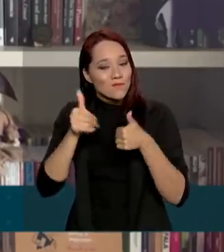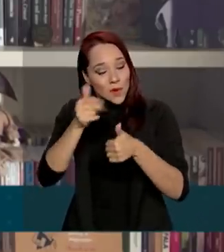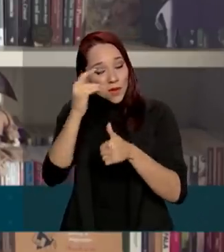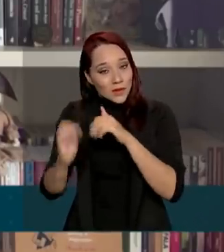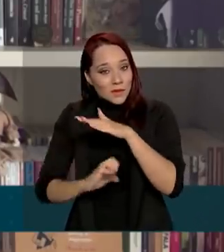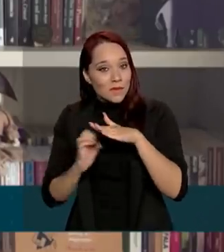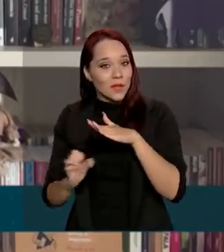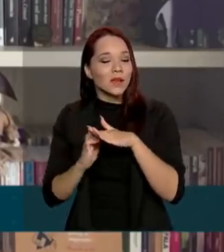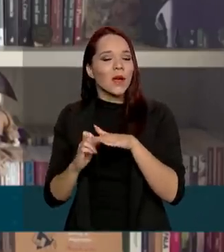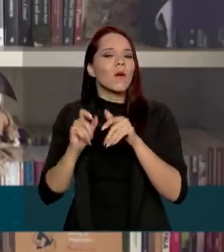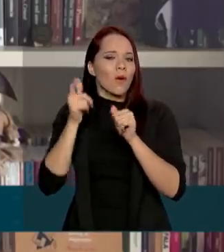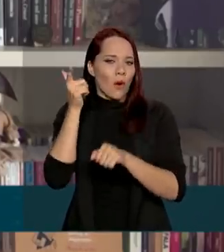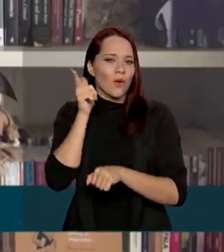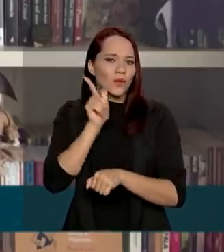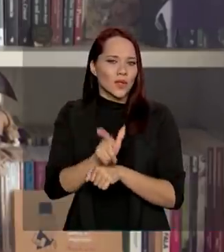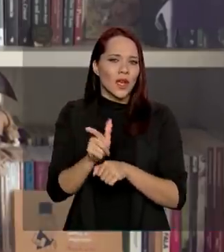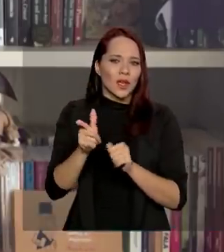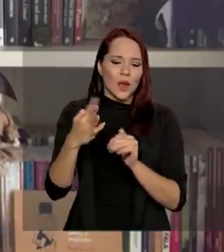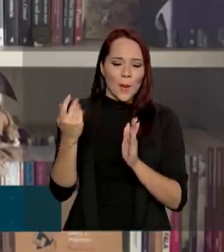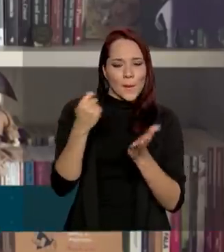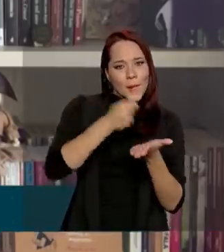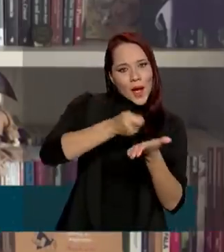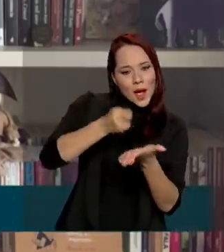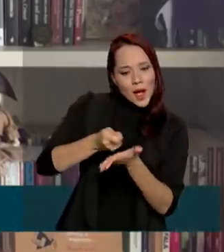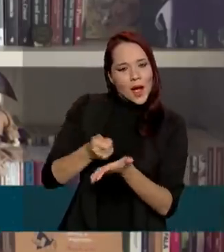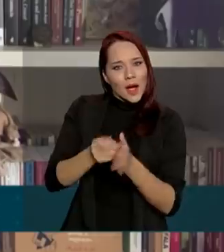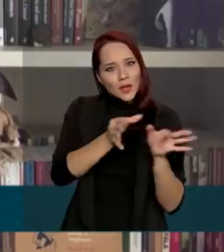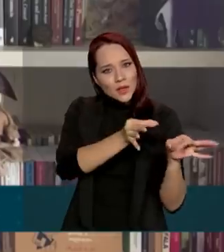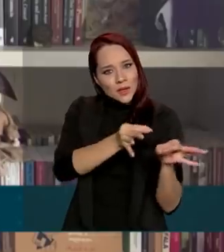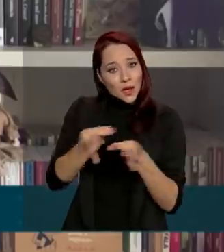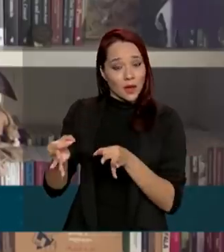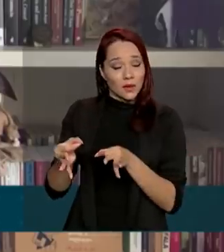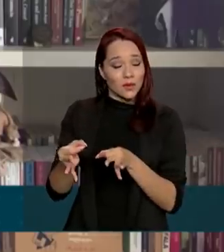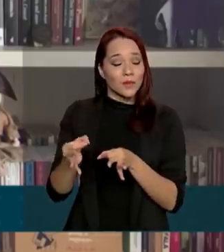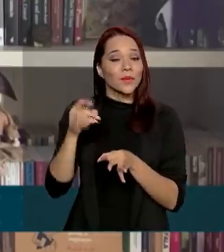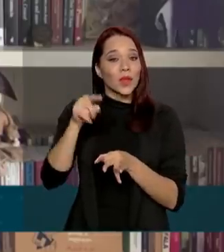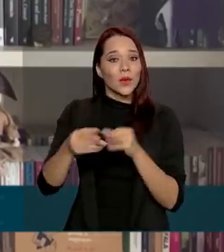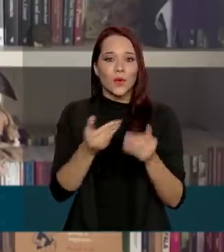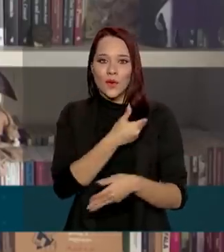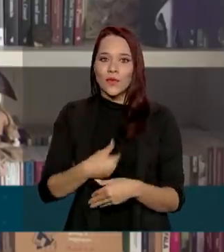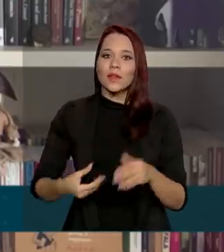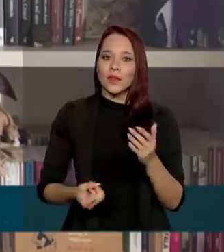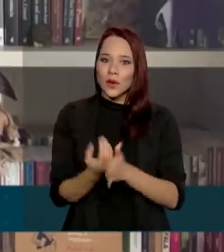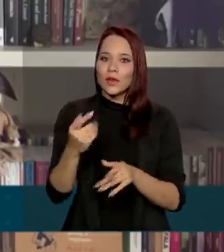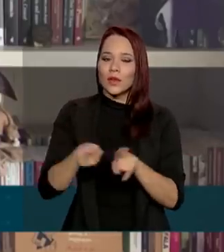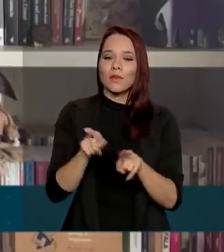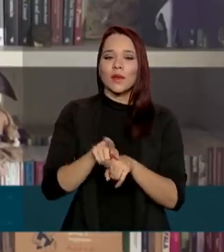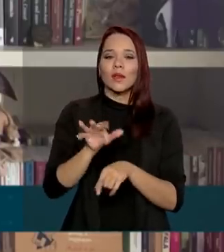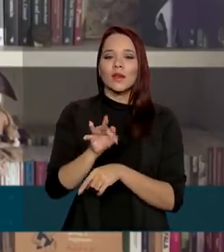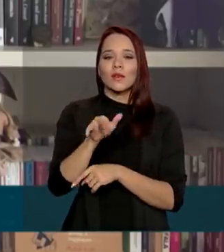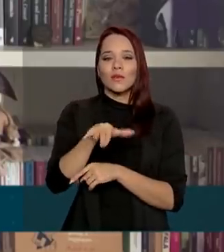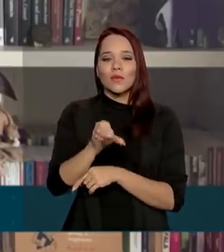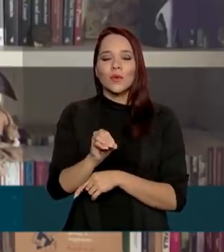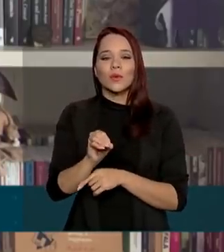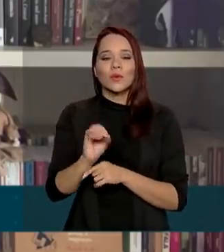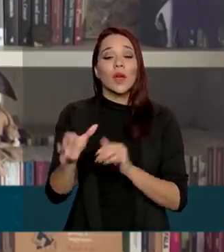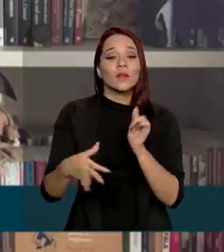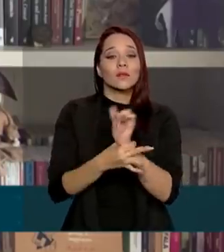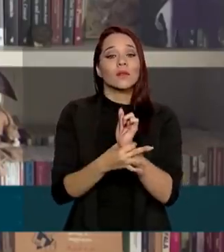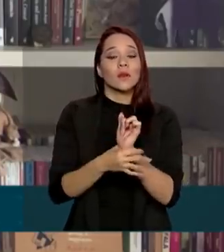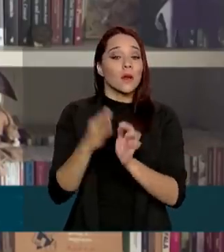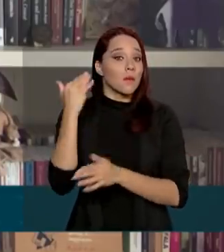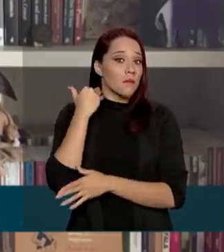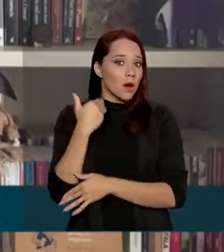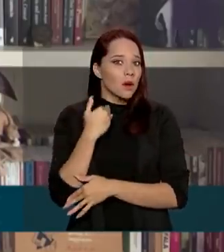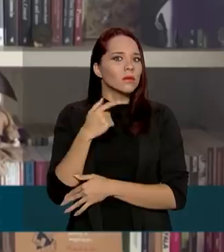empresários possam colocar as folhas de pagamento em dia. E o governo criou também um fundo garantidor para que os bancos tenham